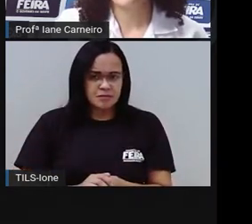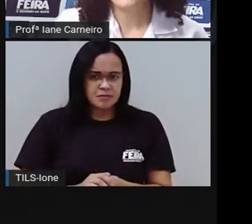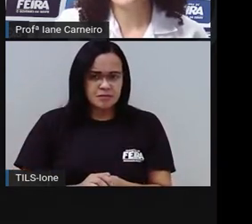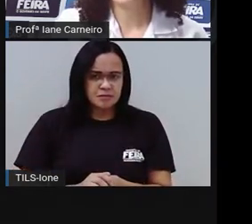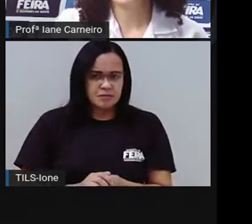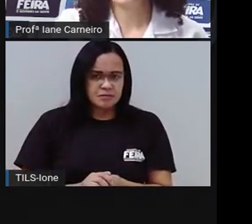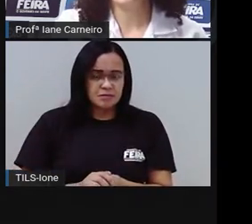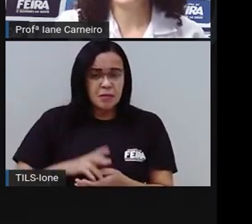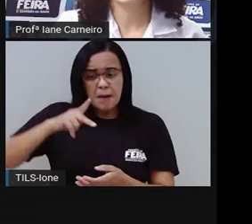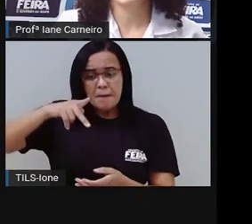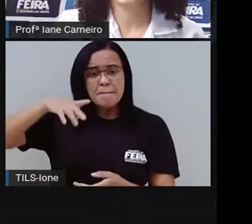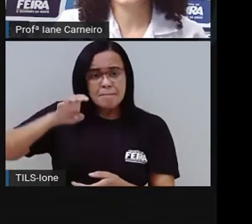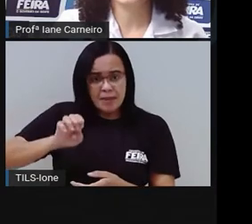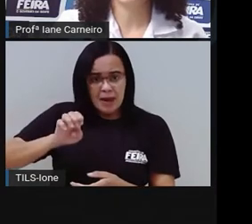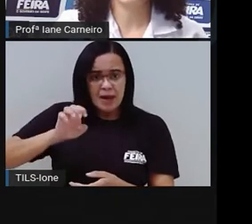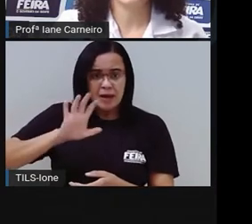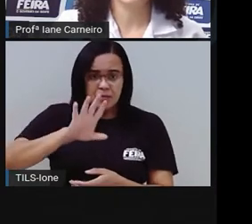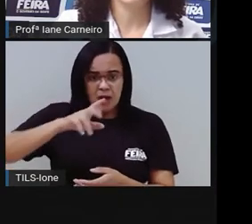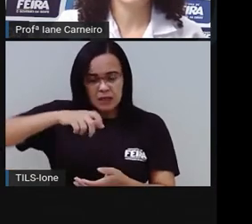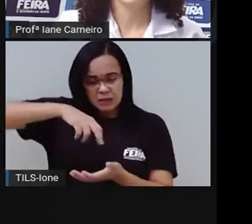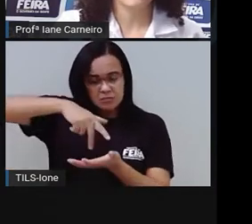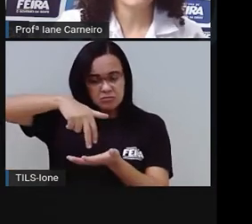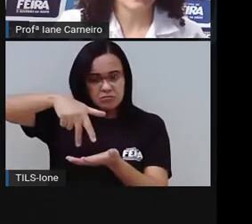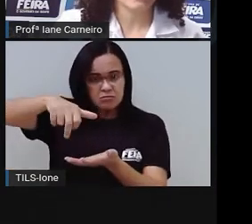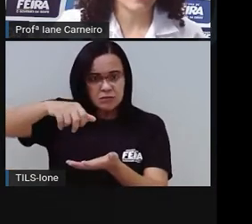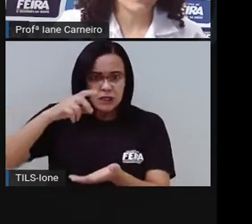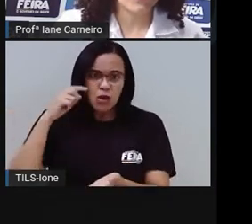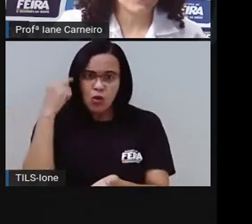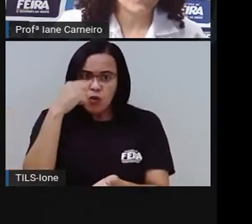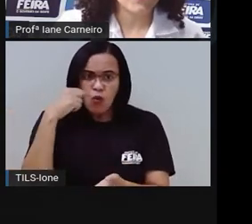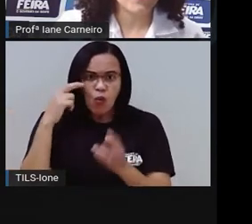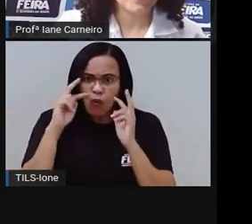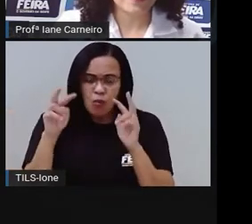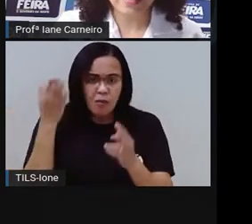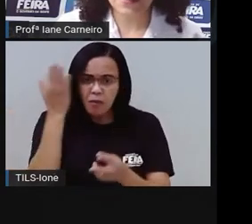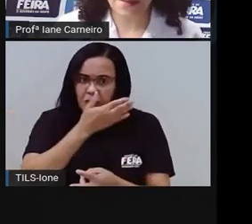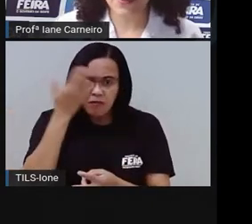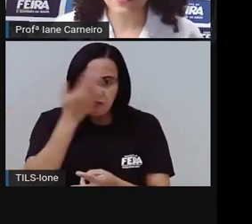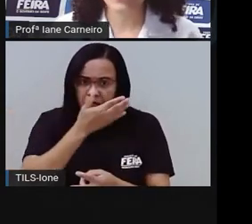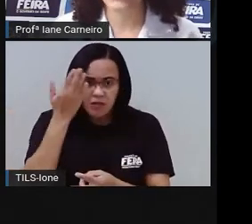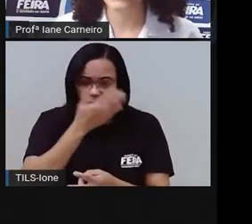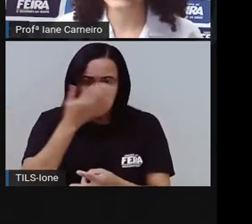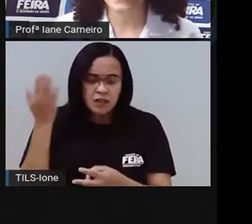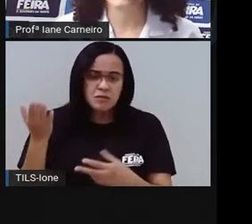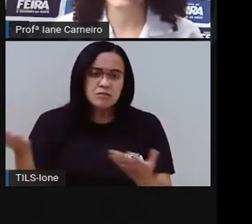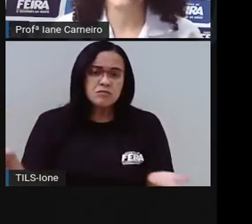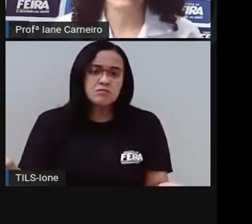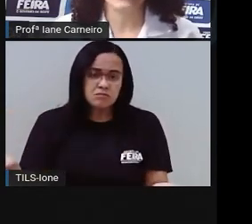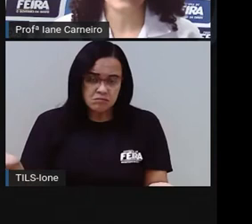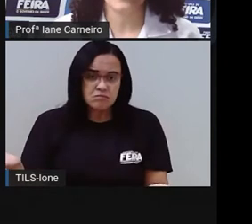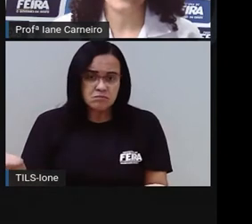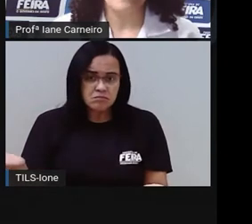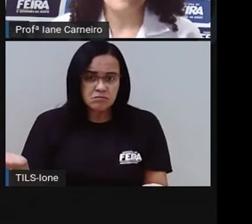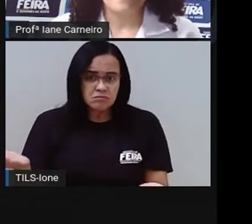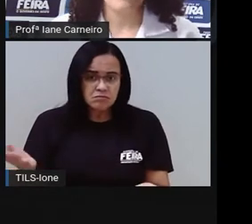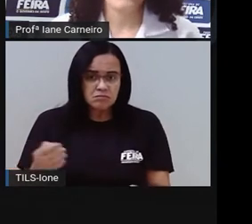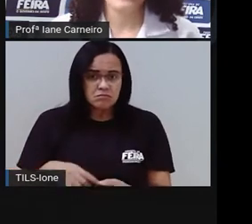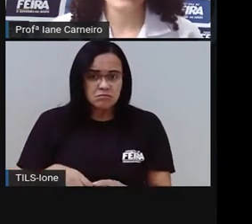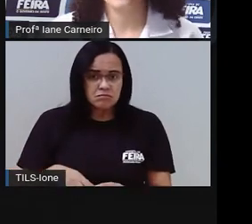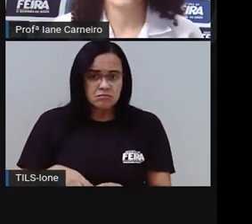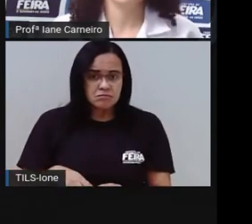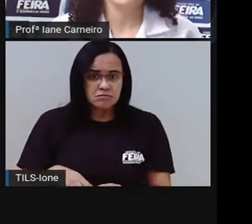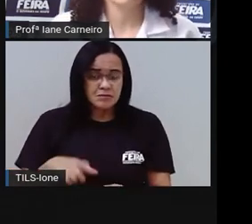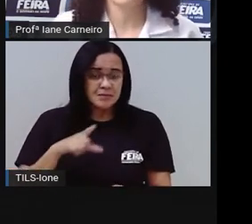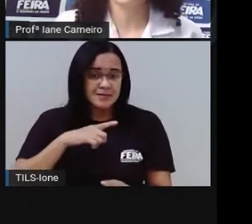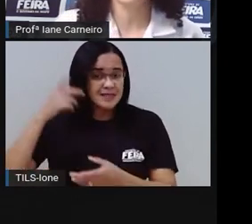Tem pé, mas não caminha. Tem olho, mas não vê. O será que tem olho? Essa a própria dificuldade, né? Porque, ó, é o